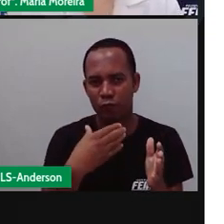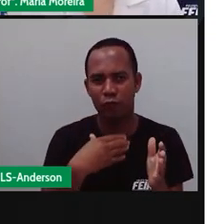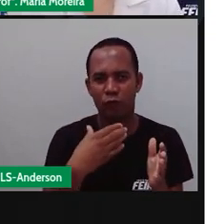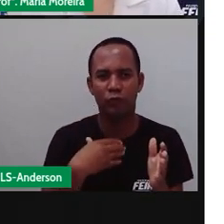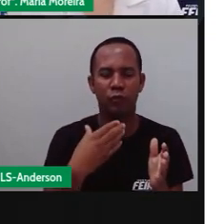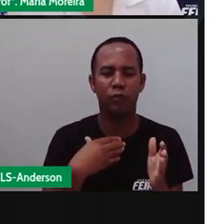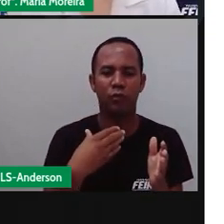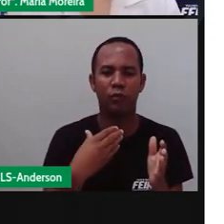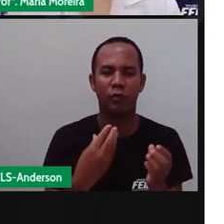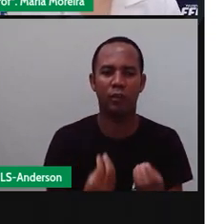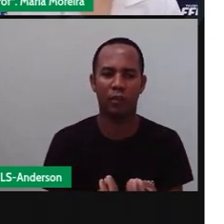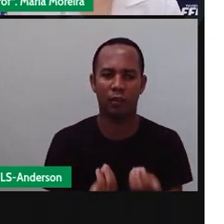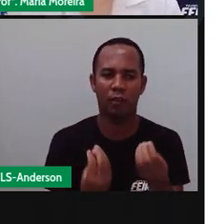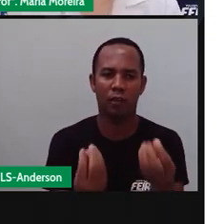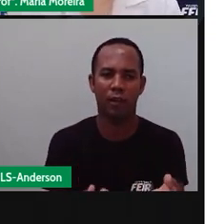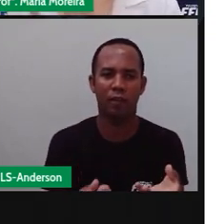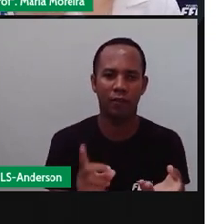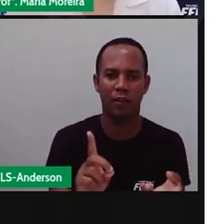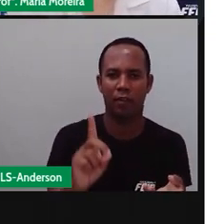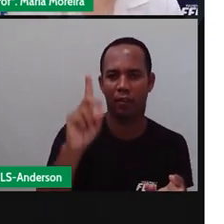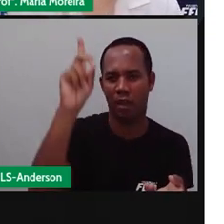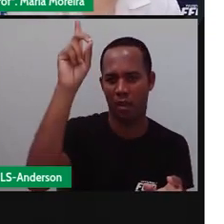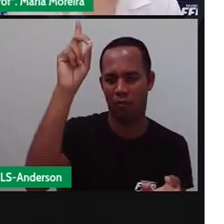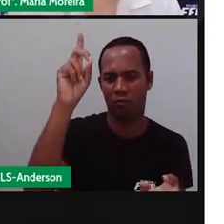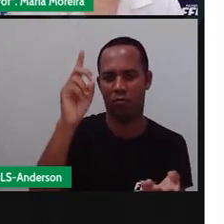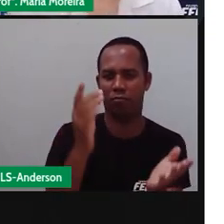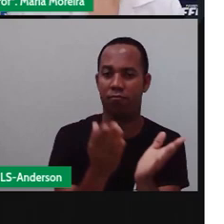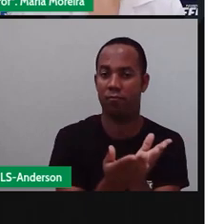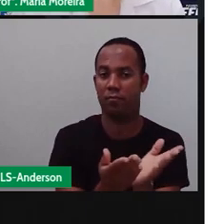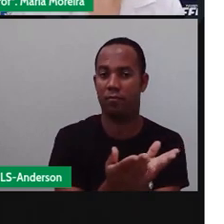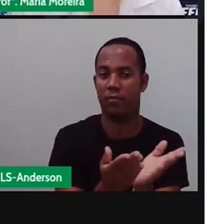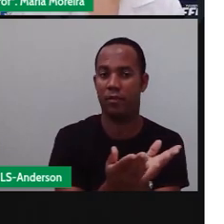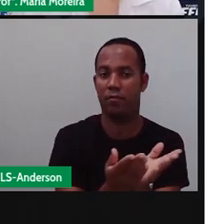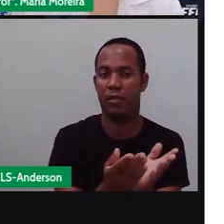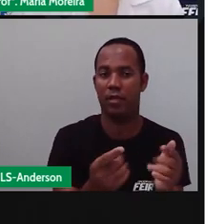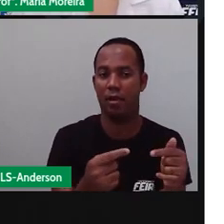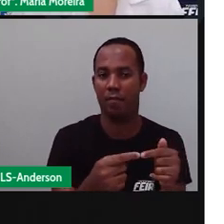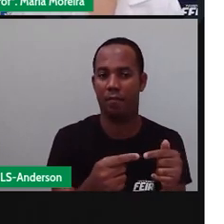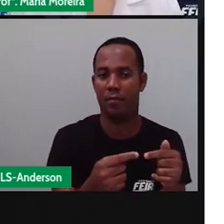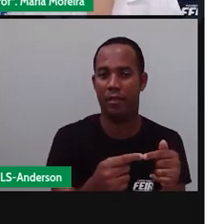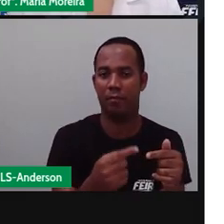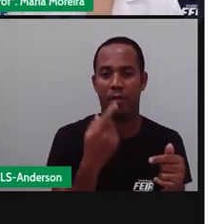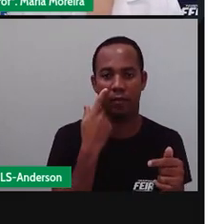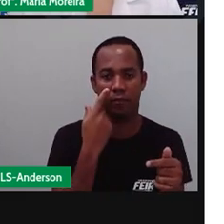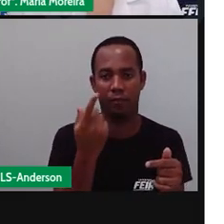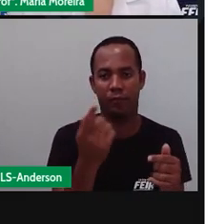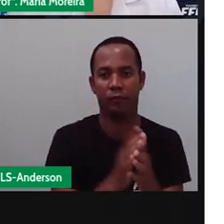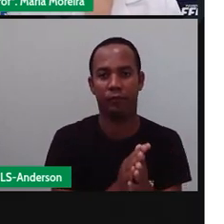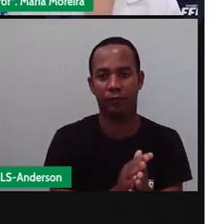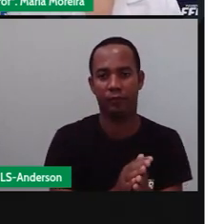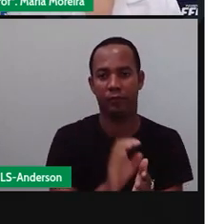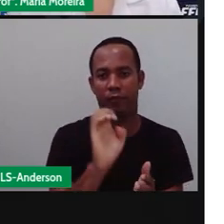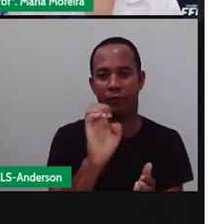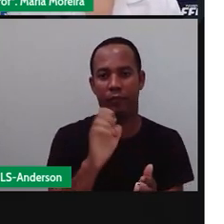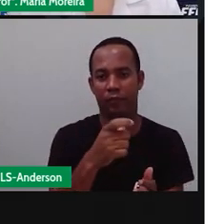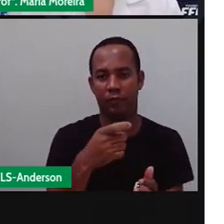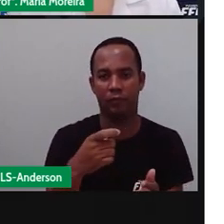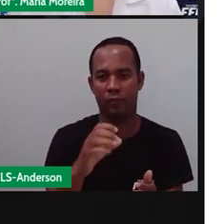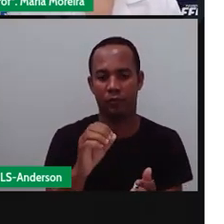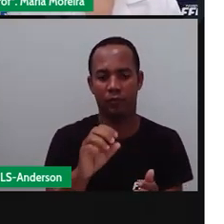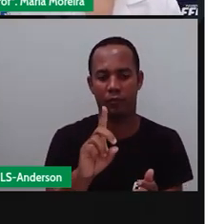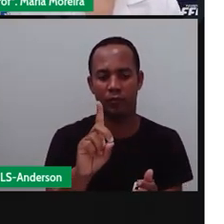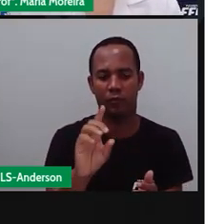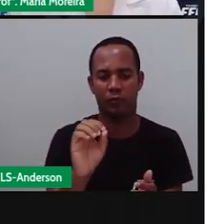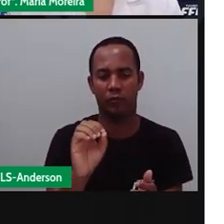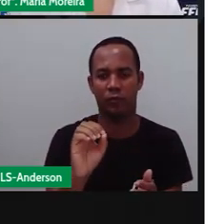capítulo 23, versículo 16. Você tá na Bíblia, tá, gente? Que a gente também já falou sobre ela aqui. E por isso, também ficou conhecida